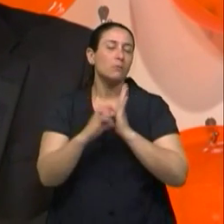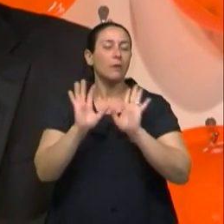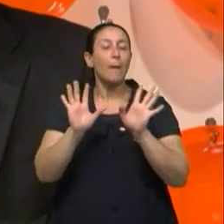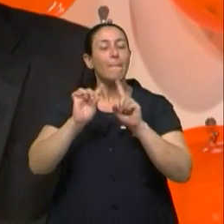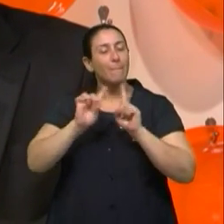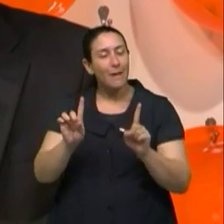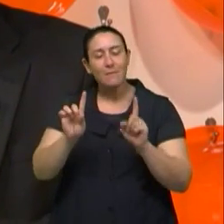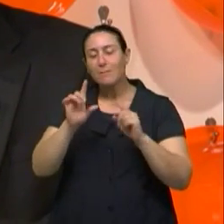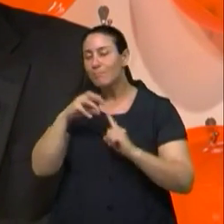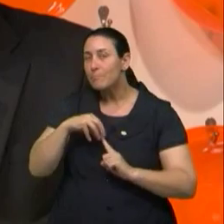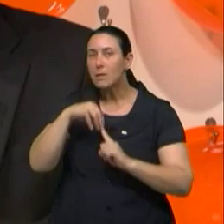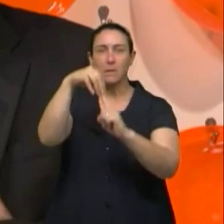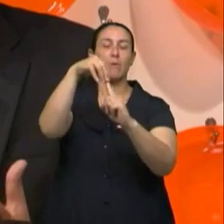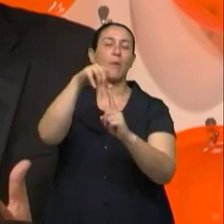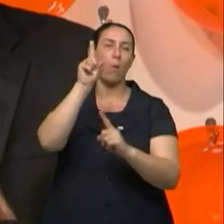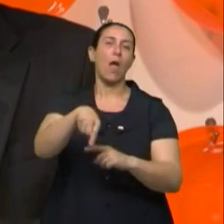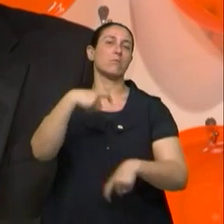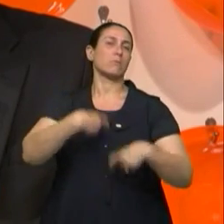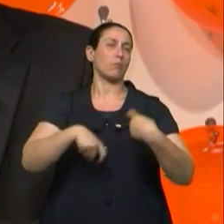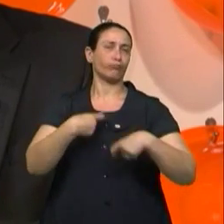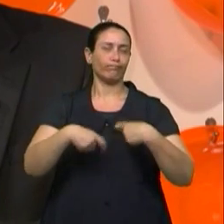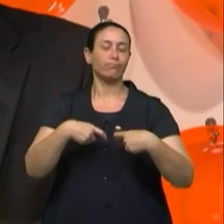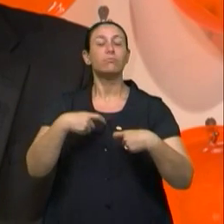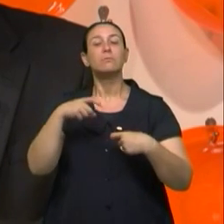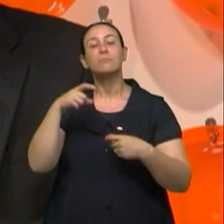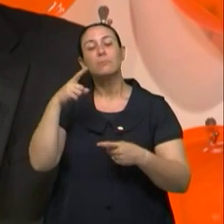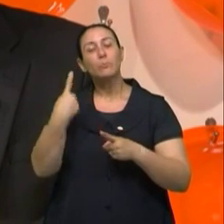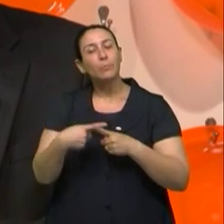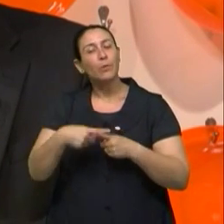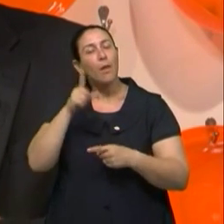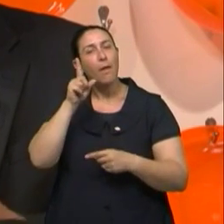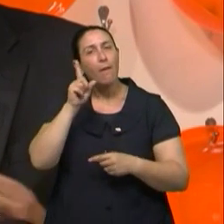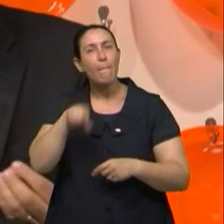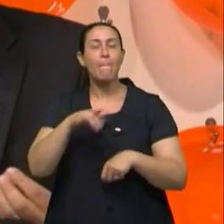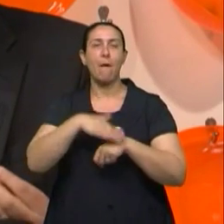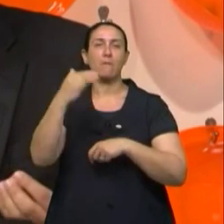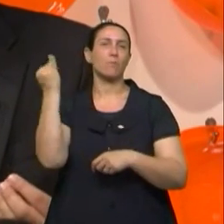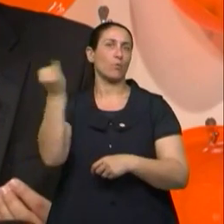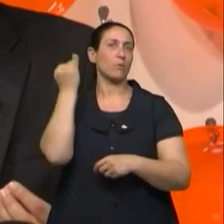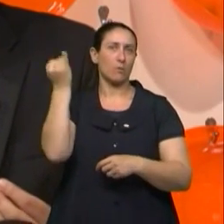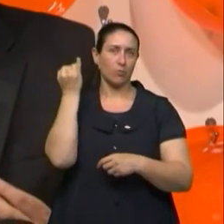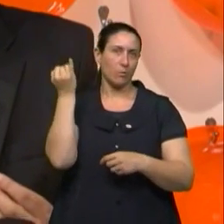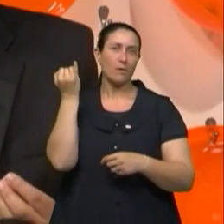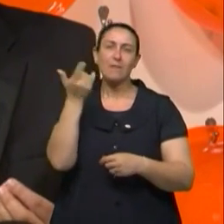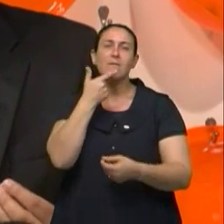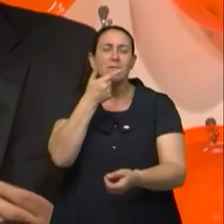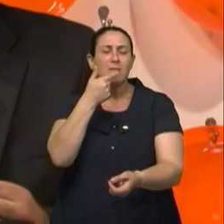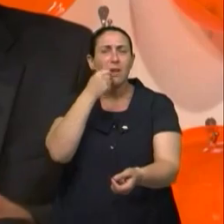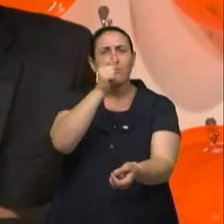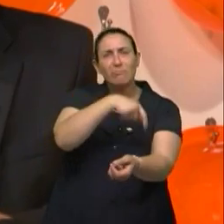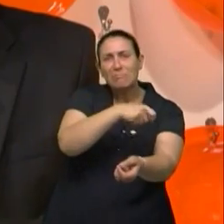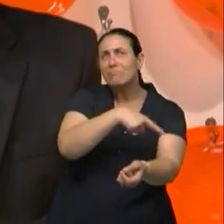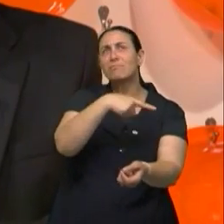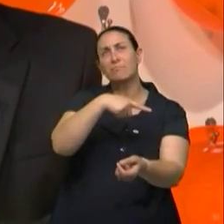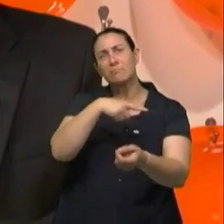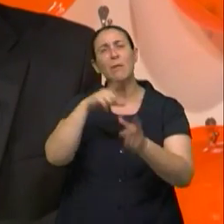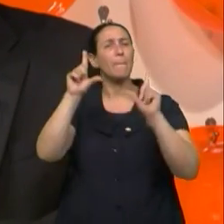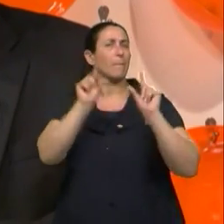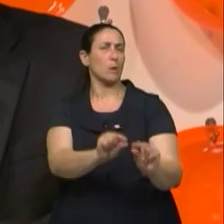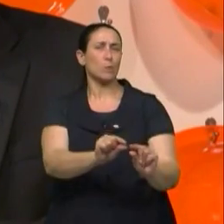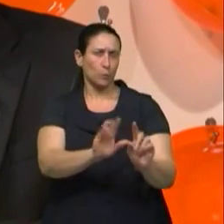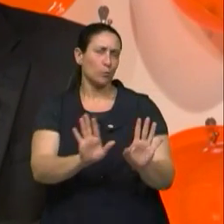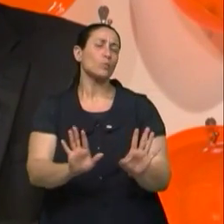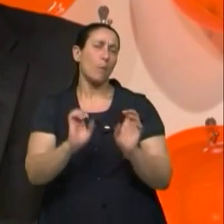é a via principal e muito mais importante do que a transmissão pelo sangue, né, que é a outra